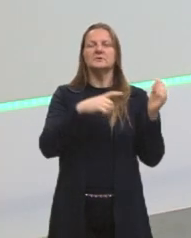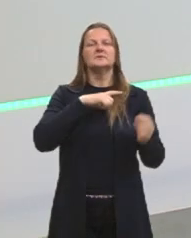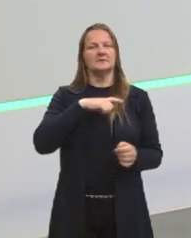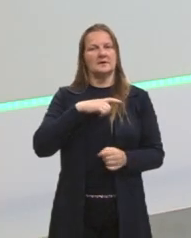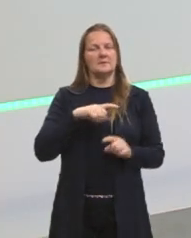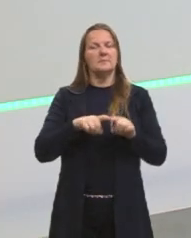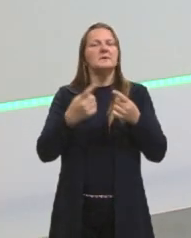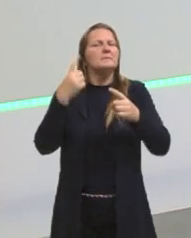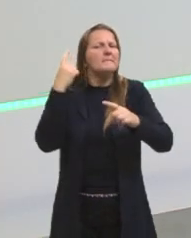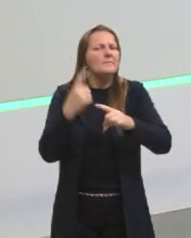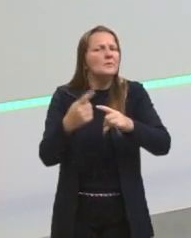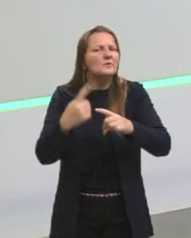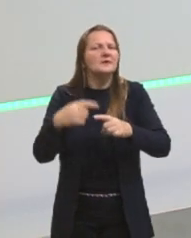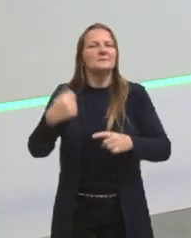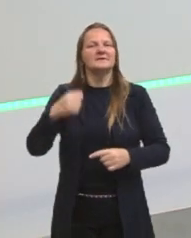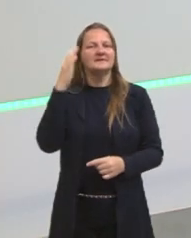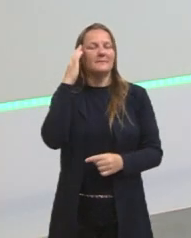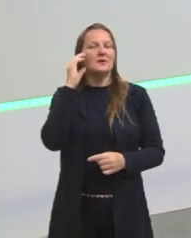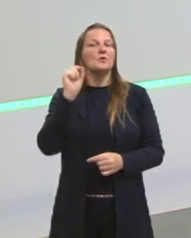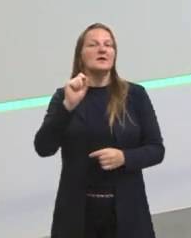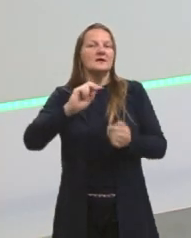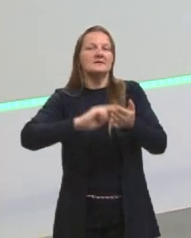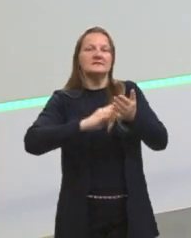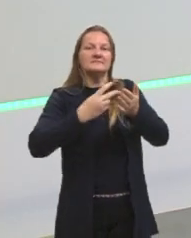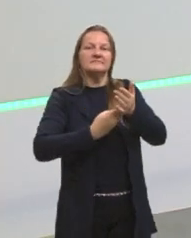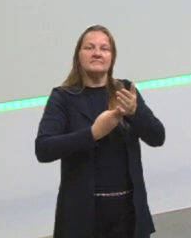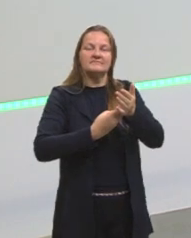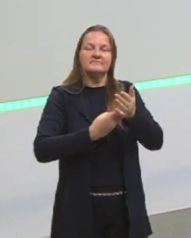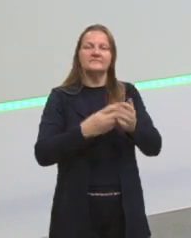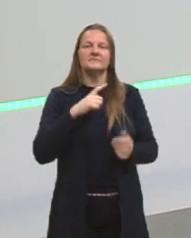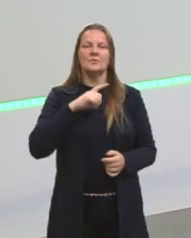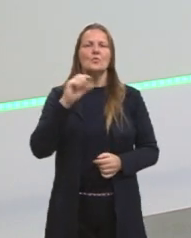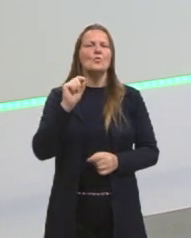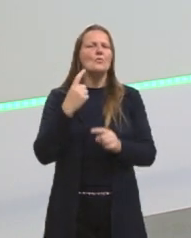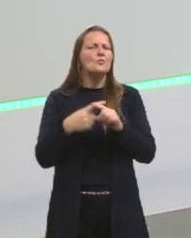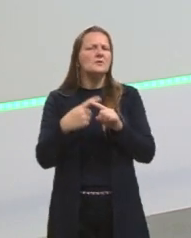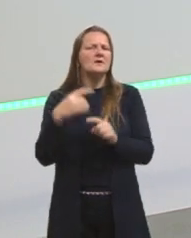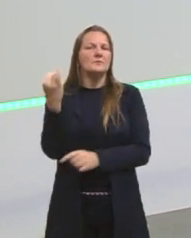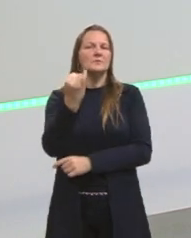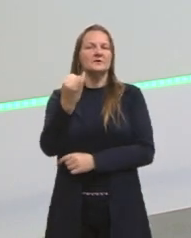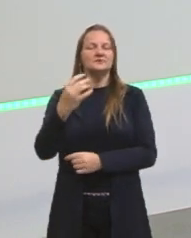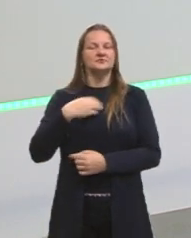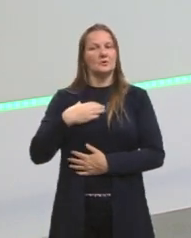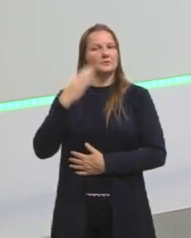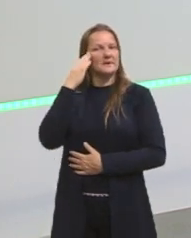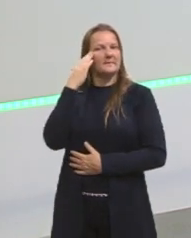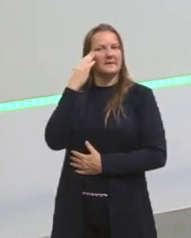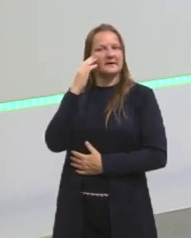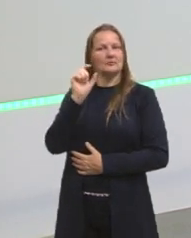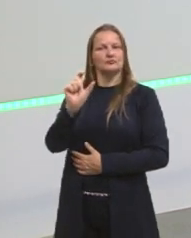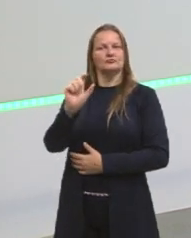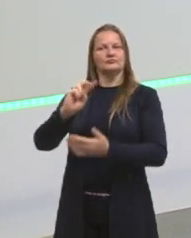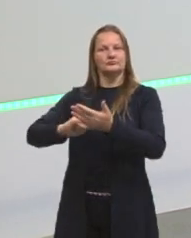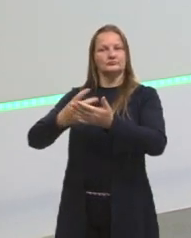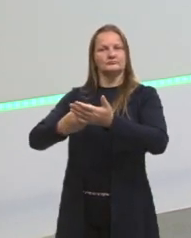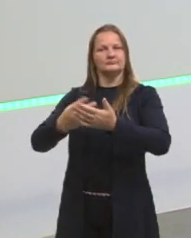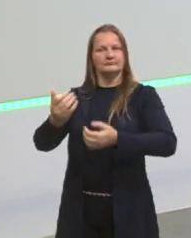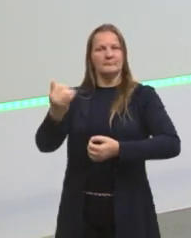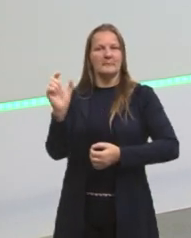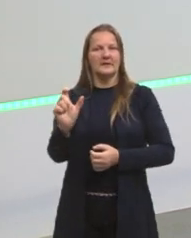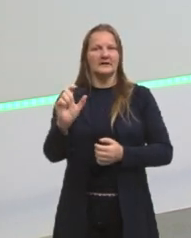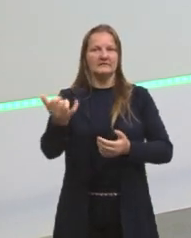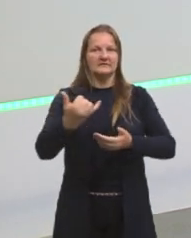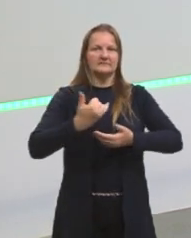Mas por que eu preciso saber o significado? O que de tão importante é para mim saber o significado dessas palavras?